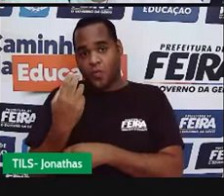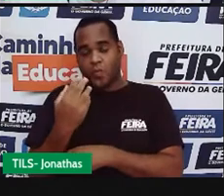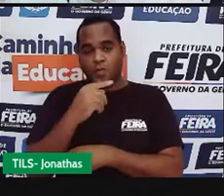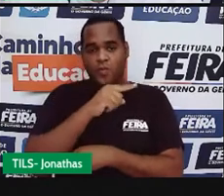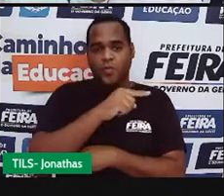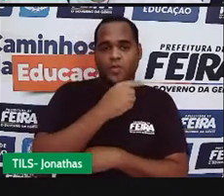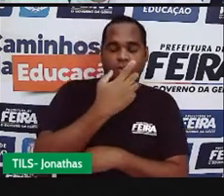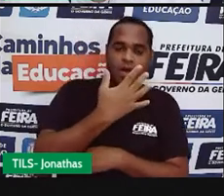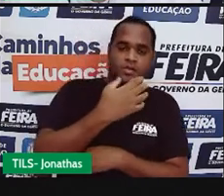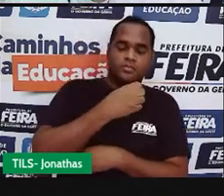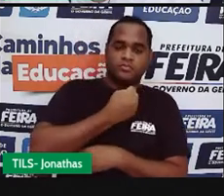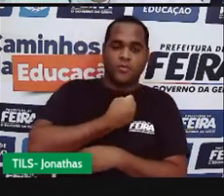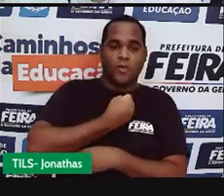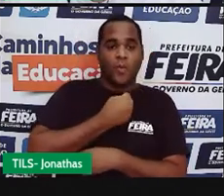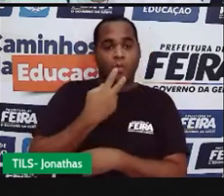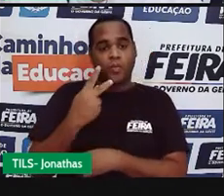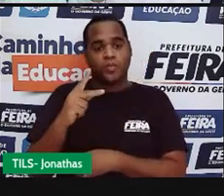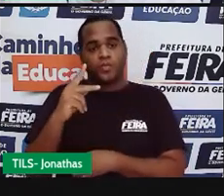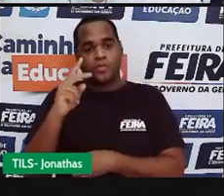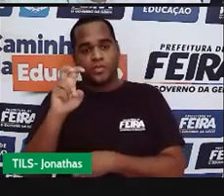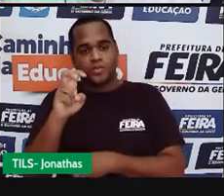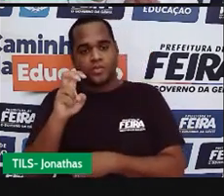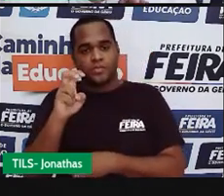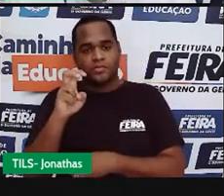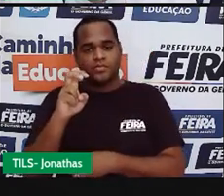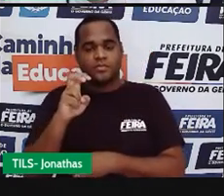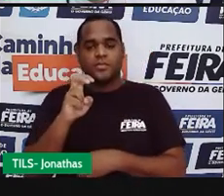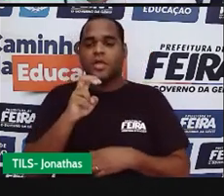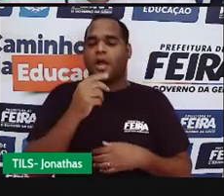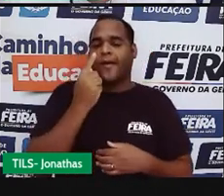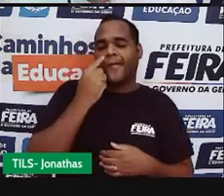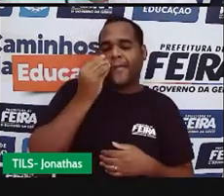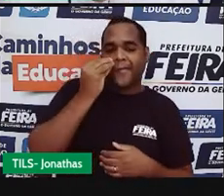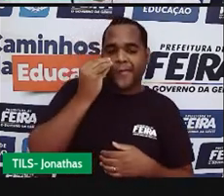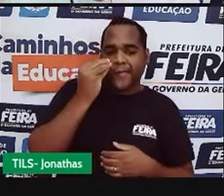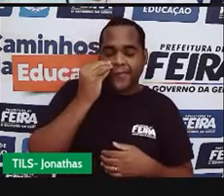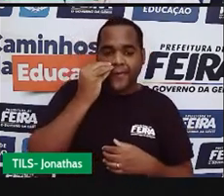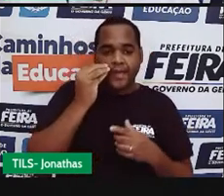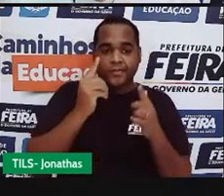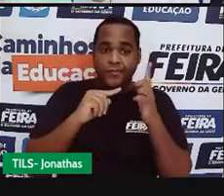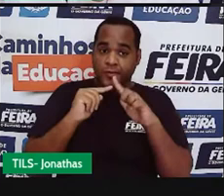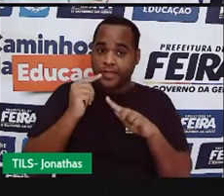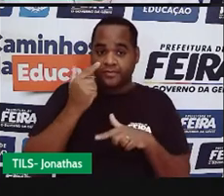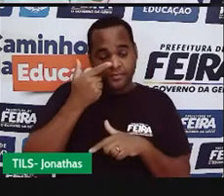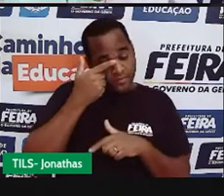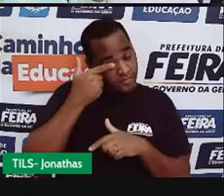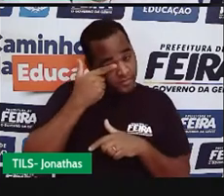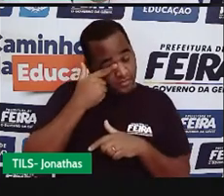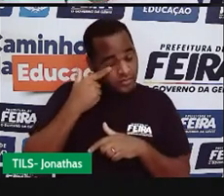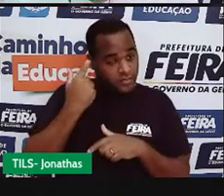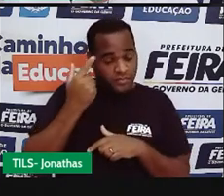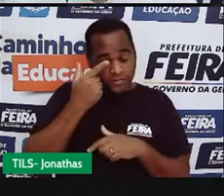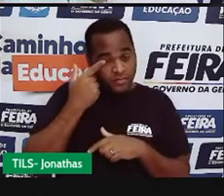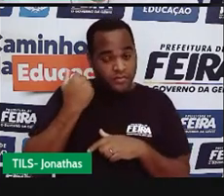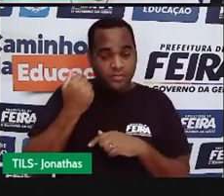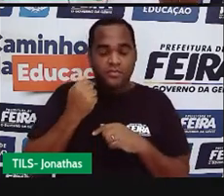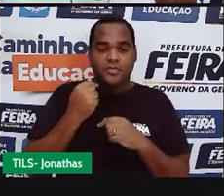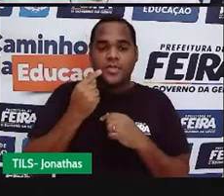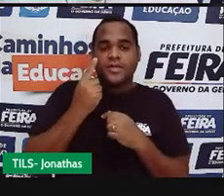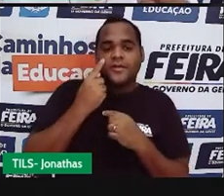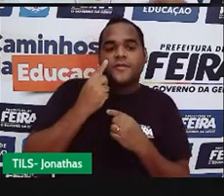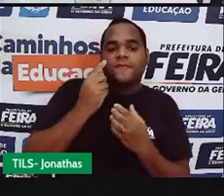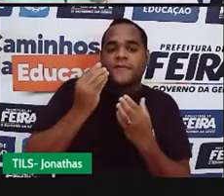e o outro meça cinco. Vamos tentar fazer, né? Se a gente conseguir fazer,